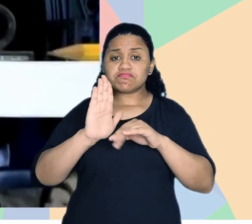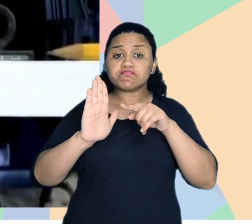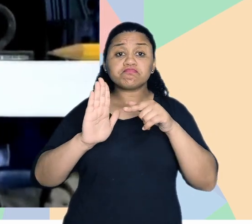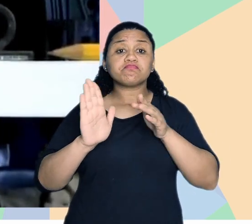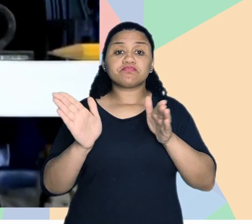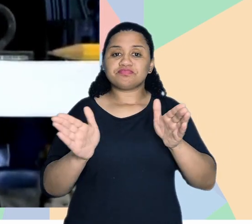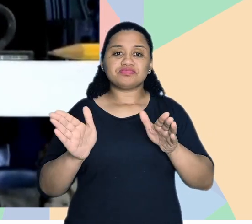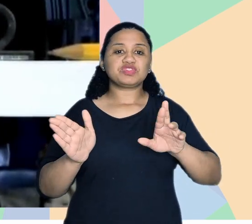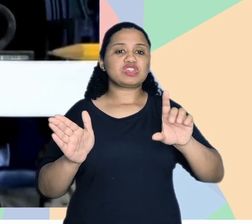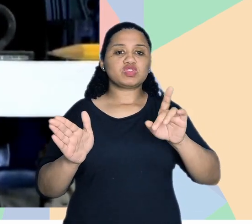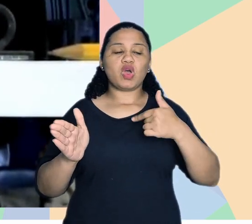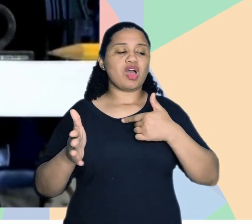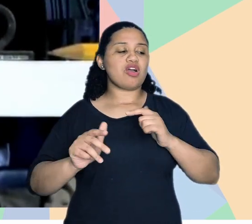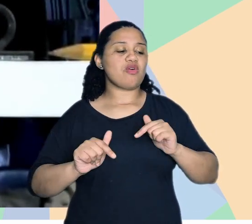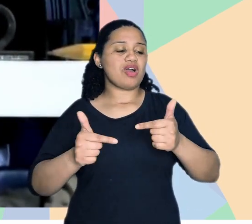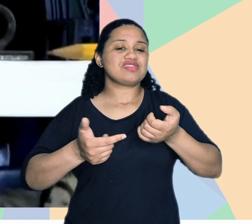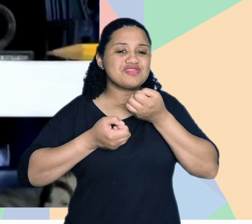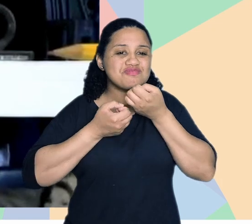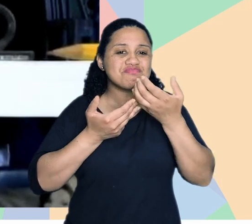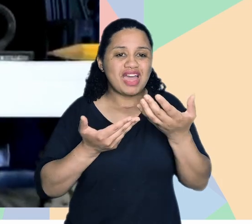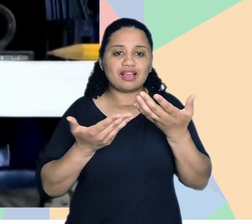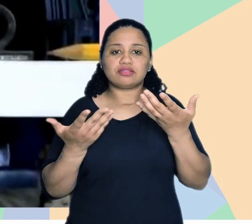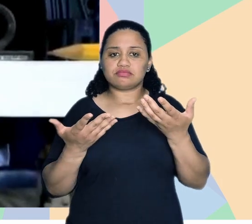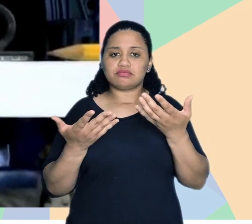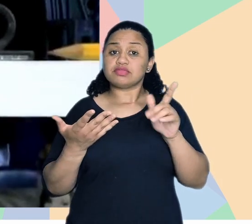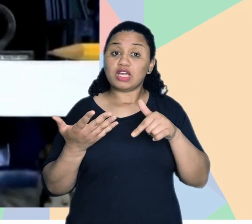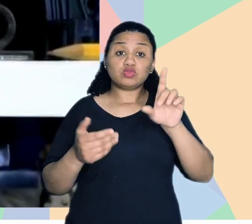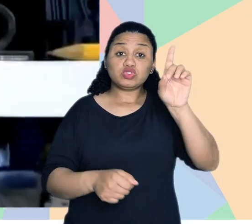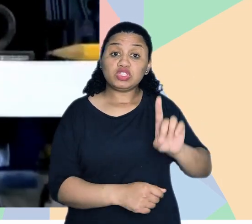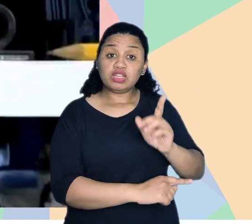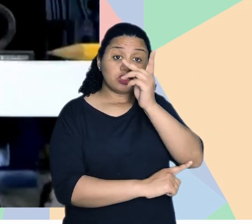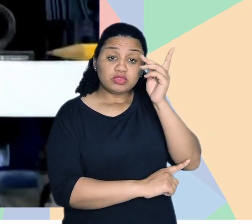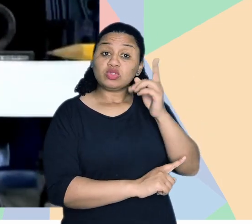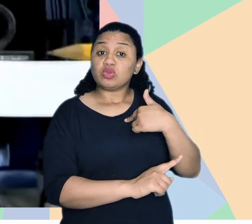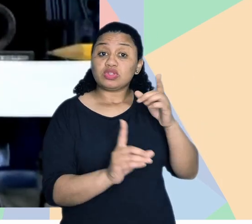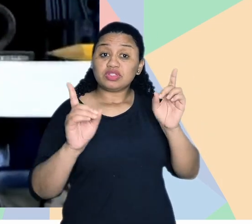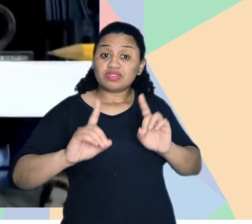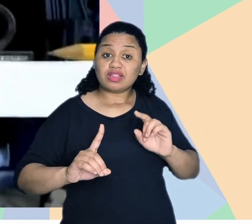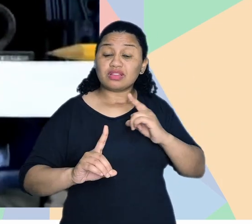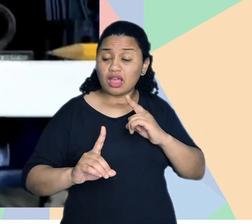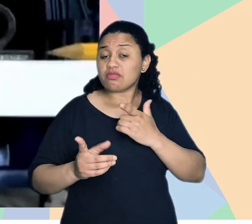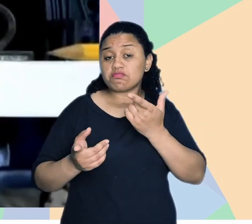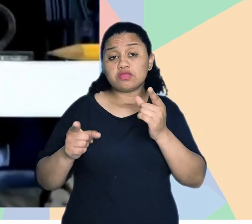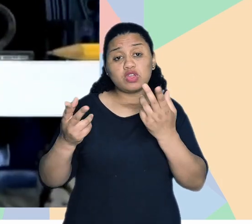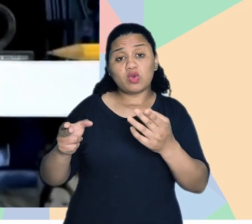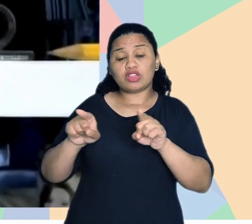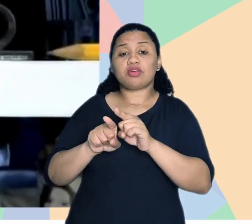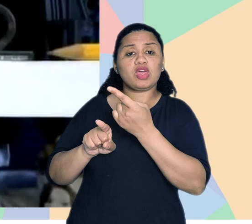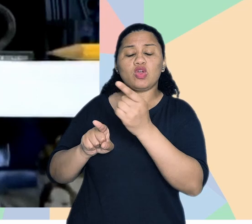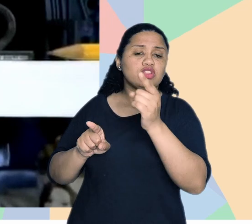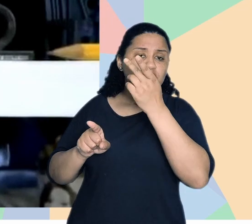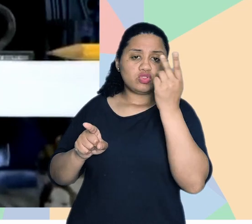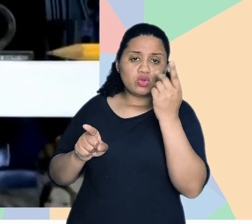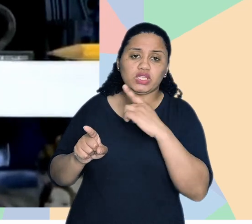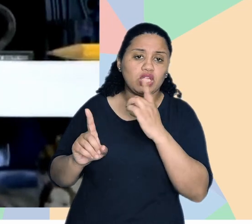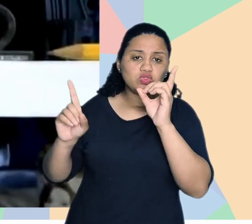acessibilidade, né? Então, não é só uma gentileza, é um direito que uma pessoa com deficiência tem, assim como qualquer outra pessoa, né? Tem